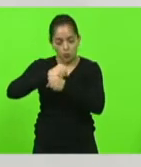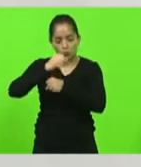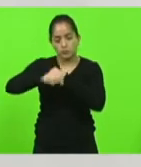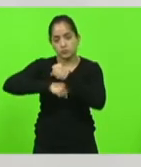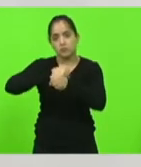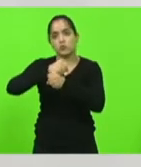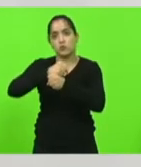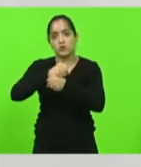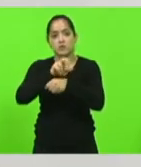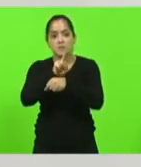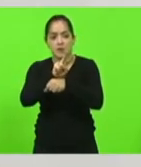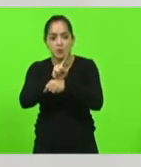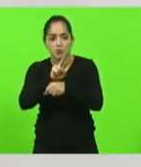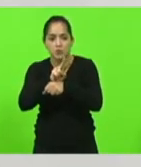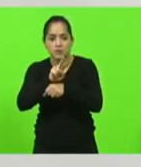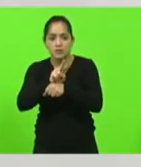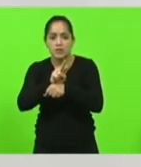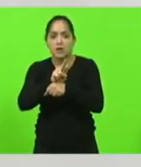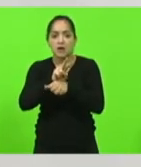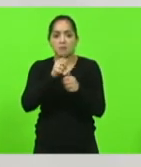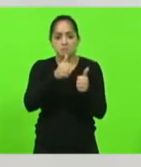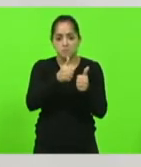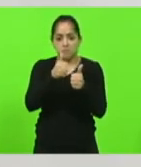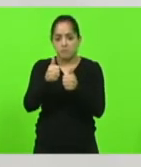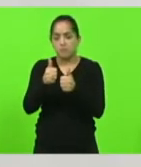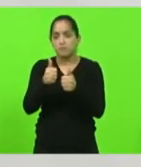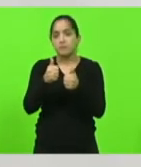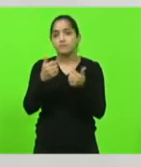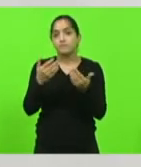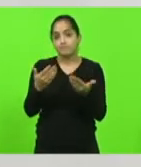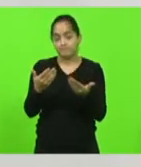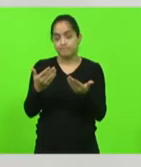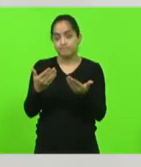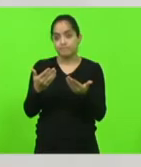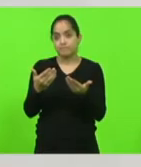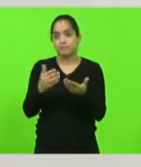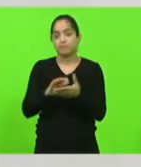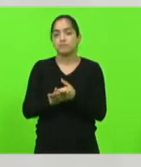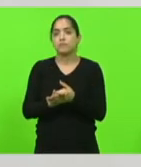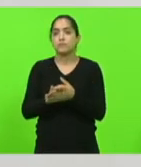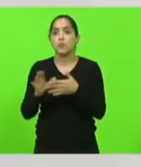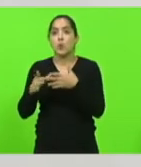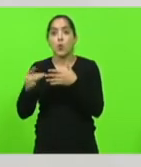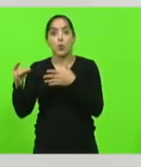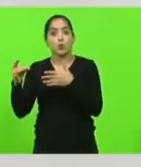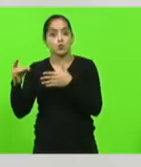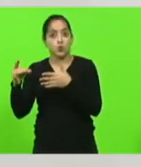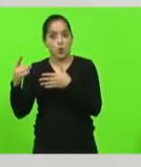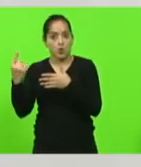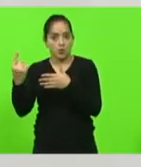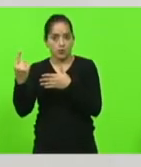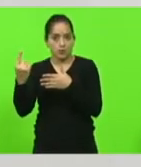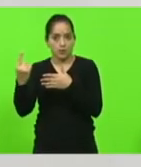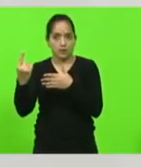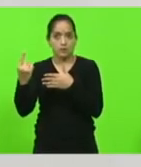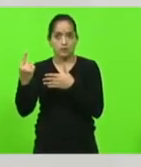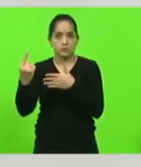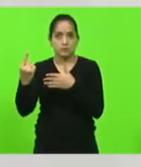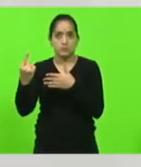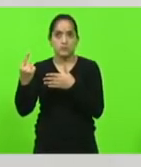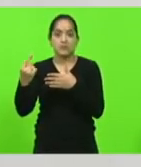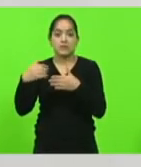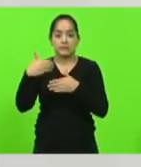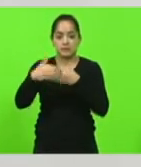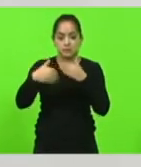conservadas ou seja para investirmos aquele um dólar que se nós não fizermos irá custar quatro